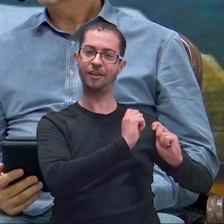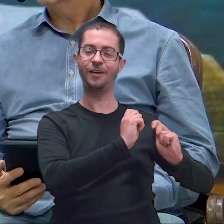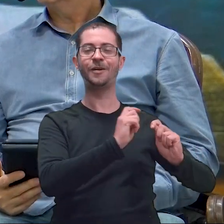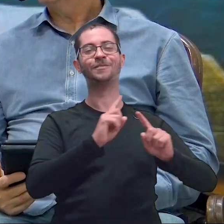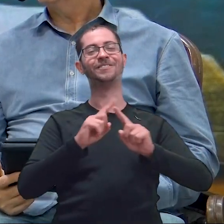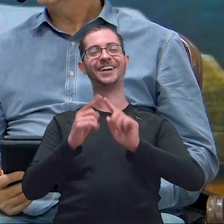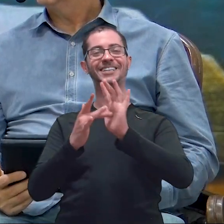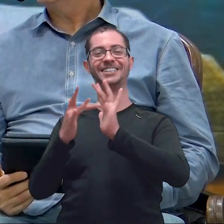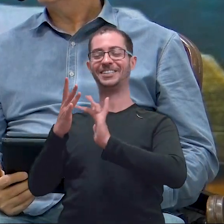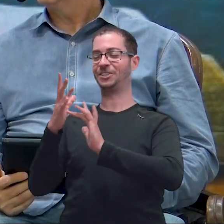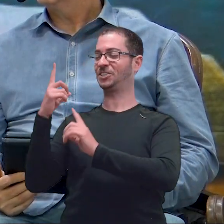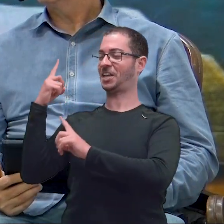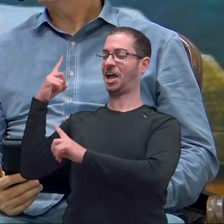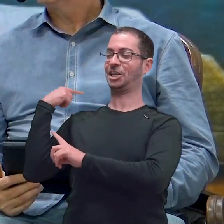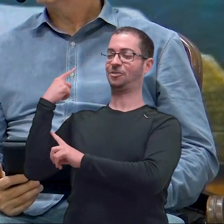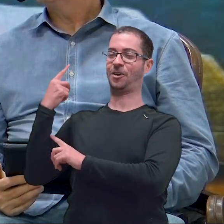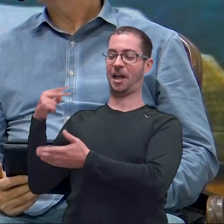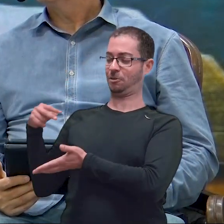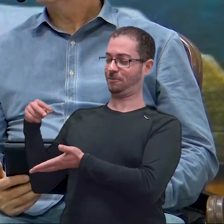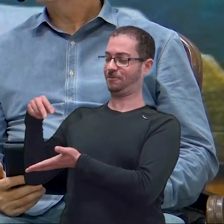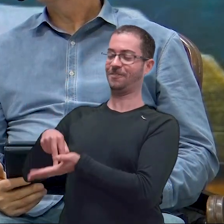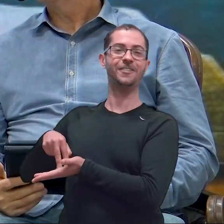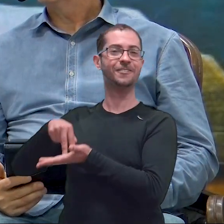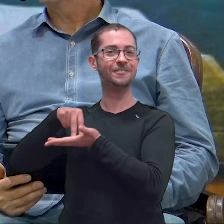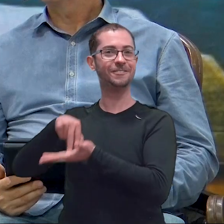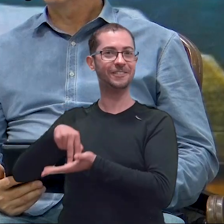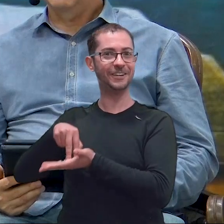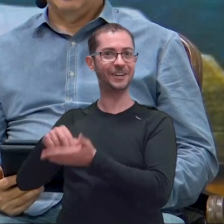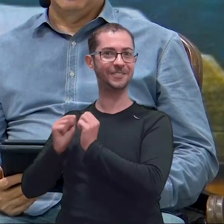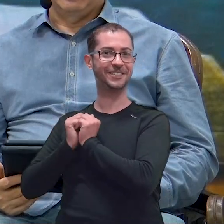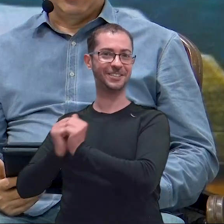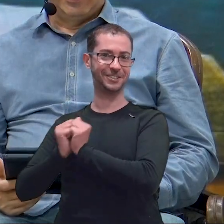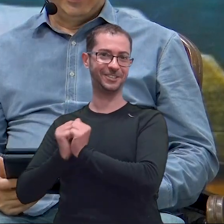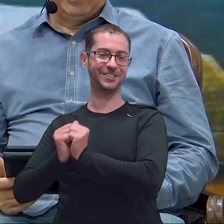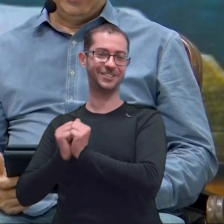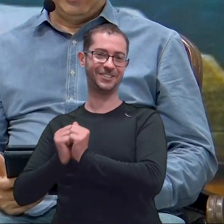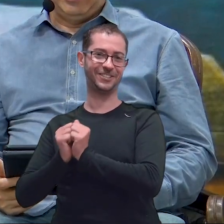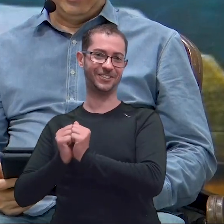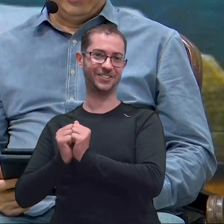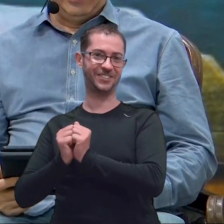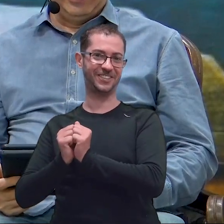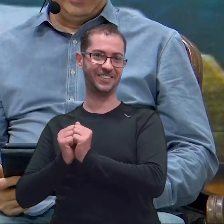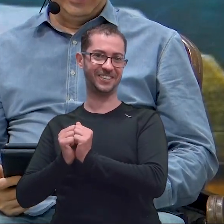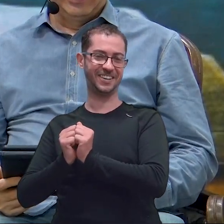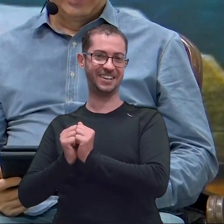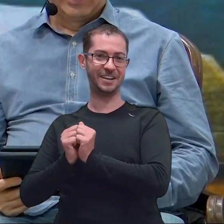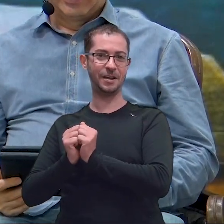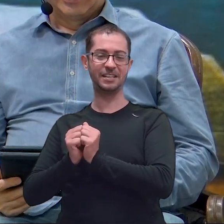advogado, né? Recomendo aí procurar Jesus Cristo, porque, ó. A OAB dele não faz.